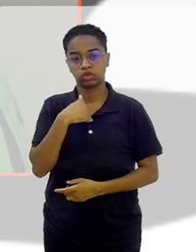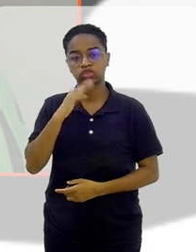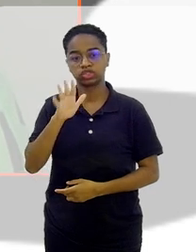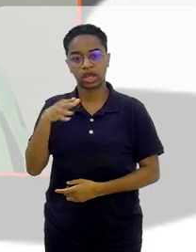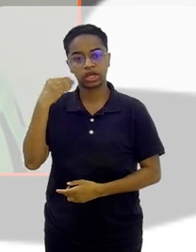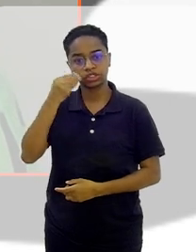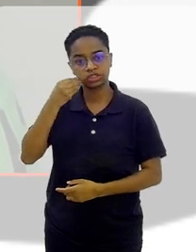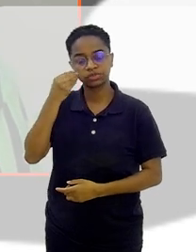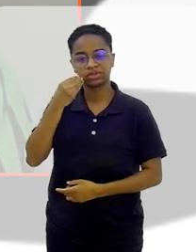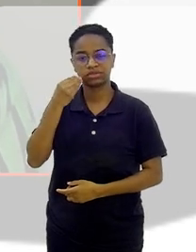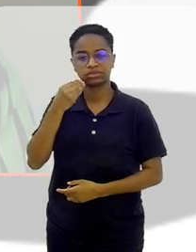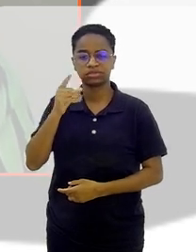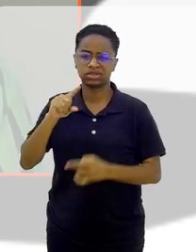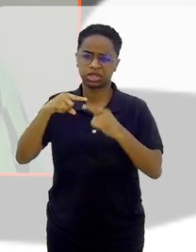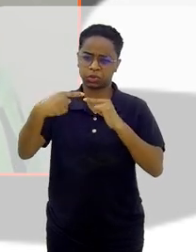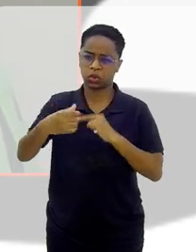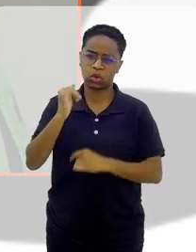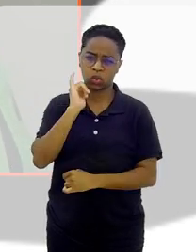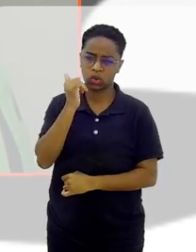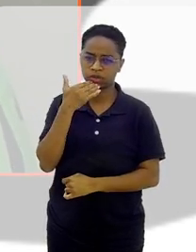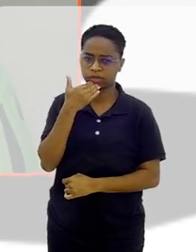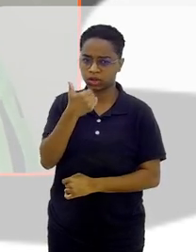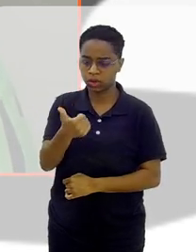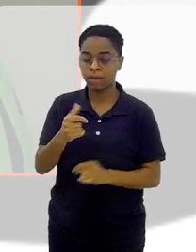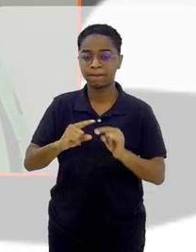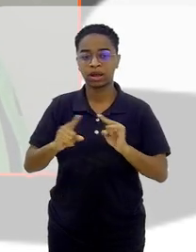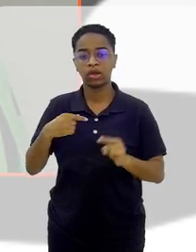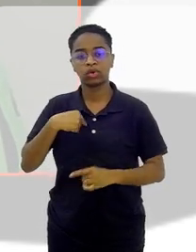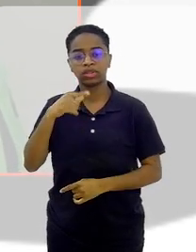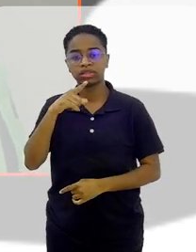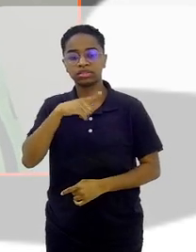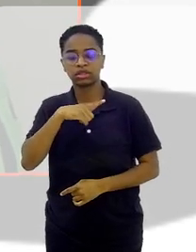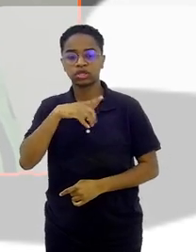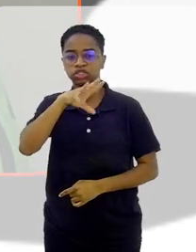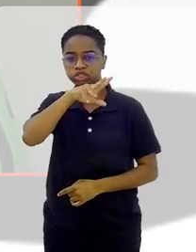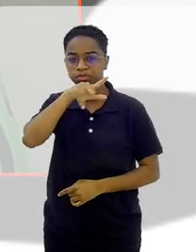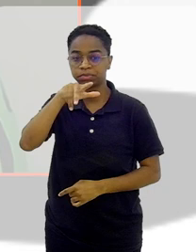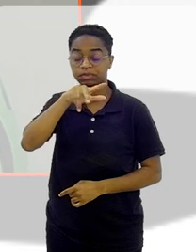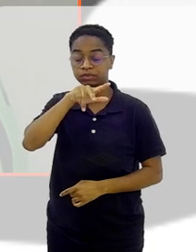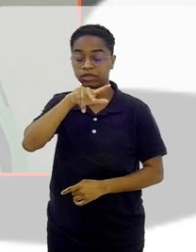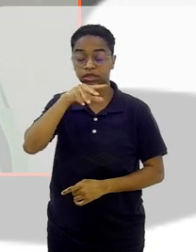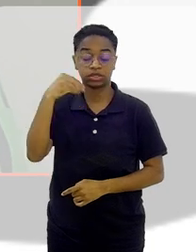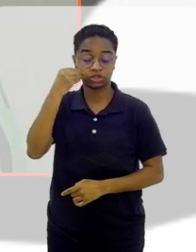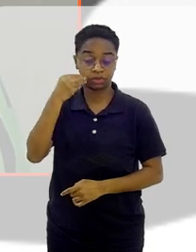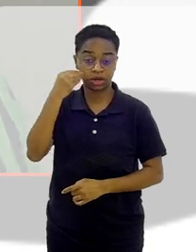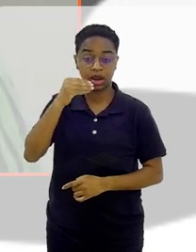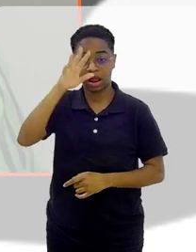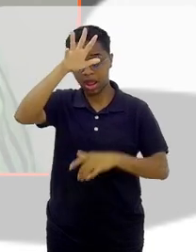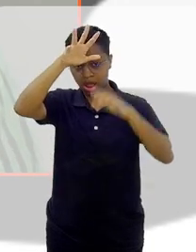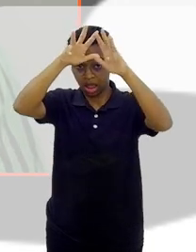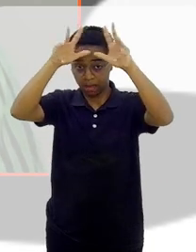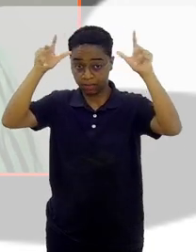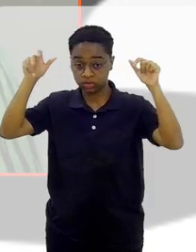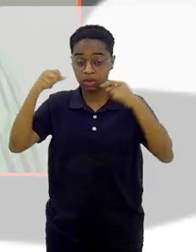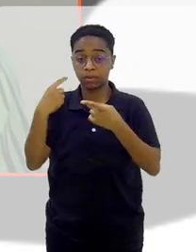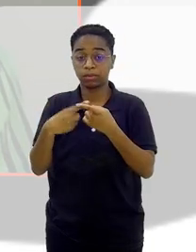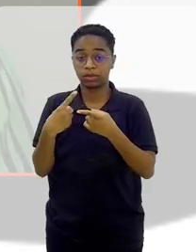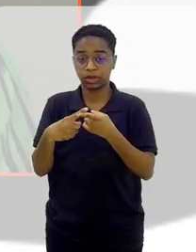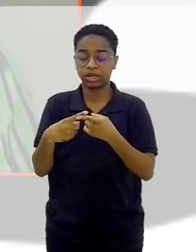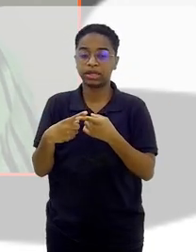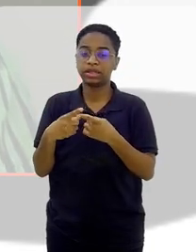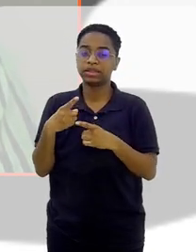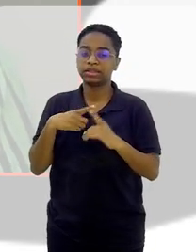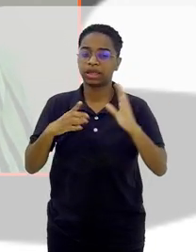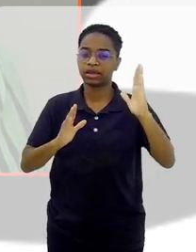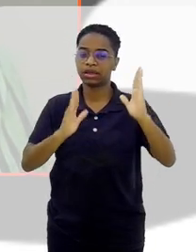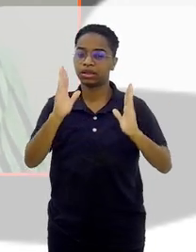experiência de... Depois a gente vai contar um pouco mais sobre isso, mas eu tive uma experiência na Amazônia. Que por uma janela, Amazônia tem a